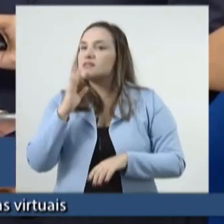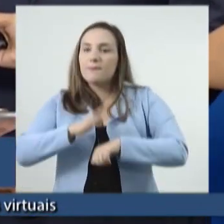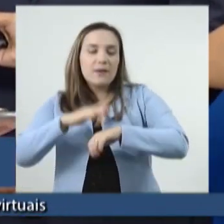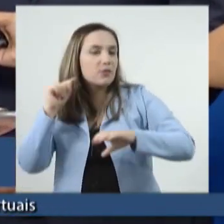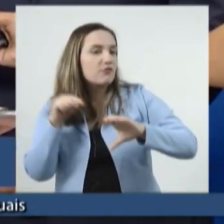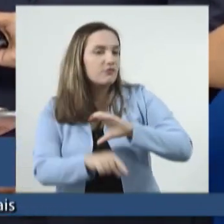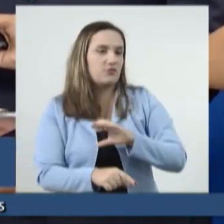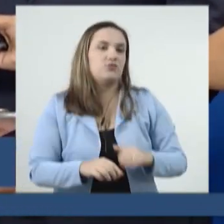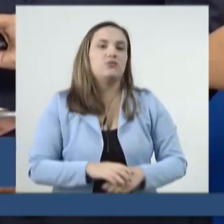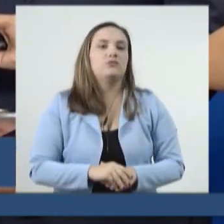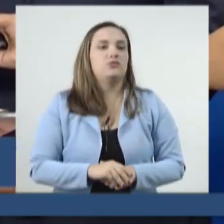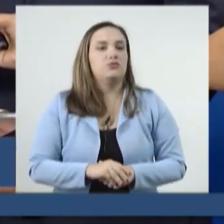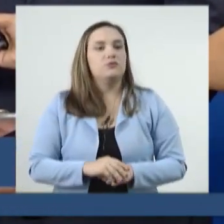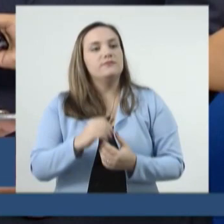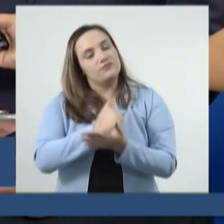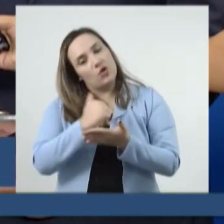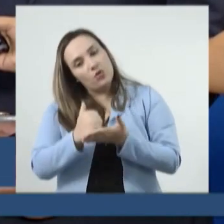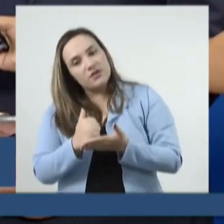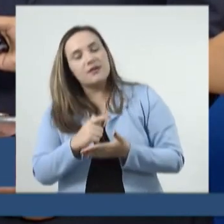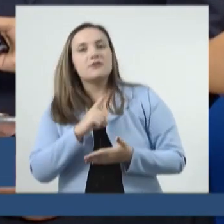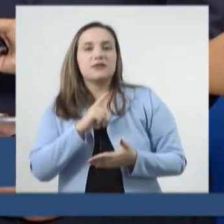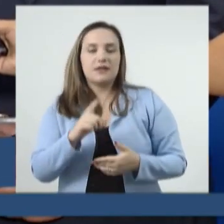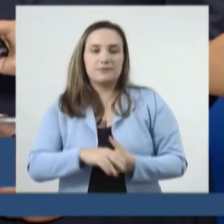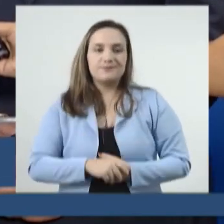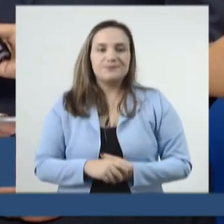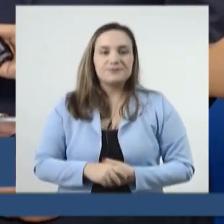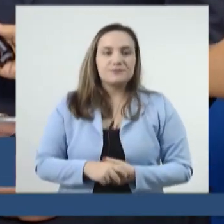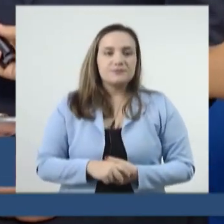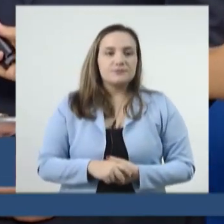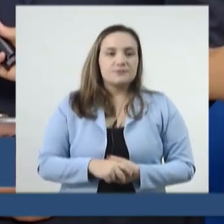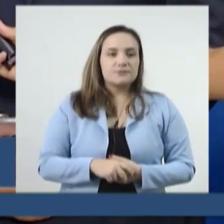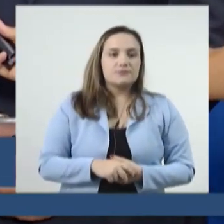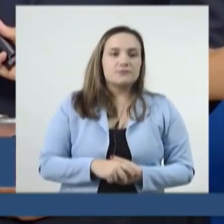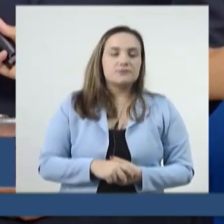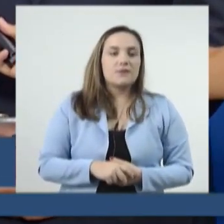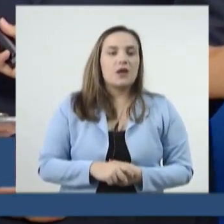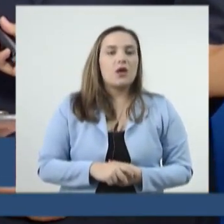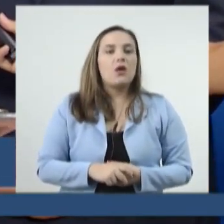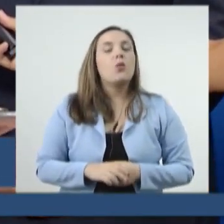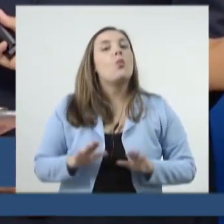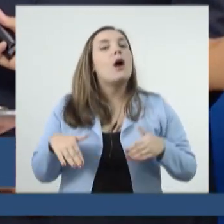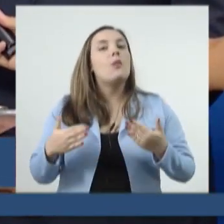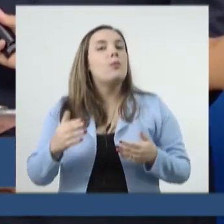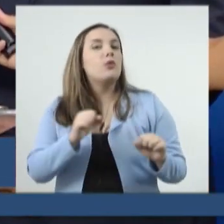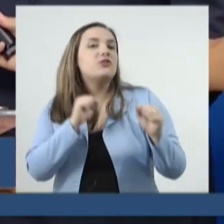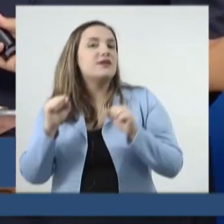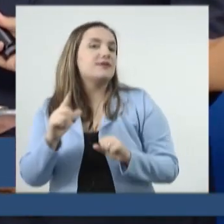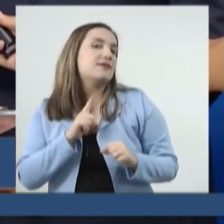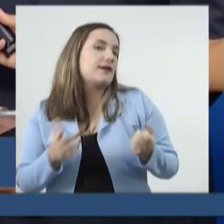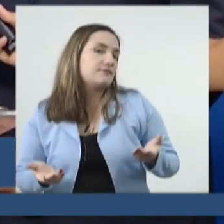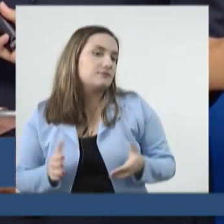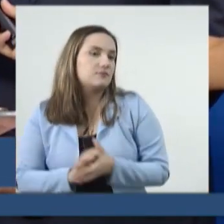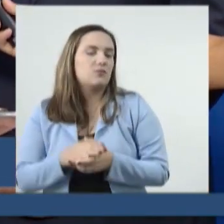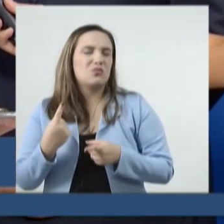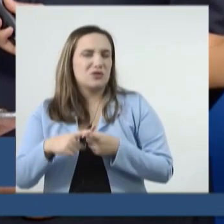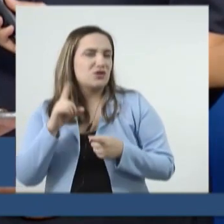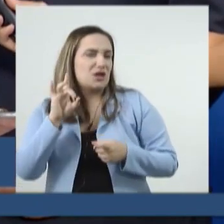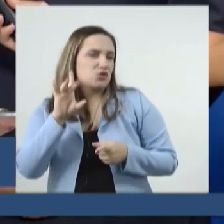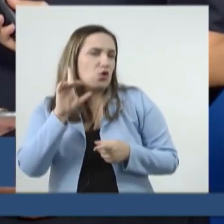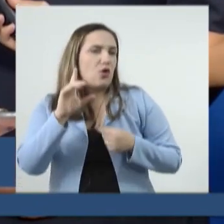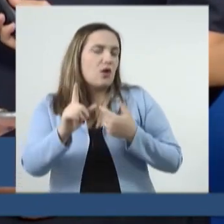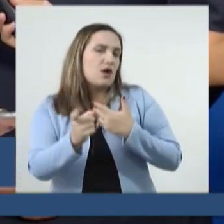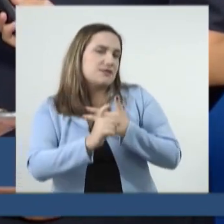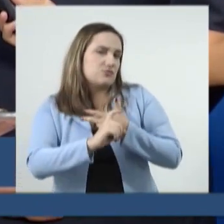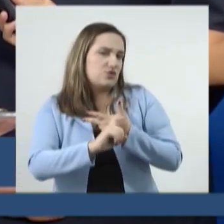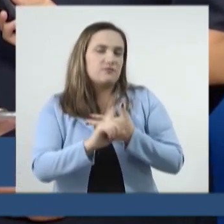contratos que o governo tem com as suas secretarias, os poderes, afinal, não é só o poder executivo, os